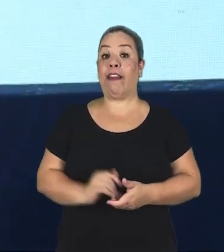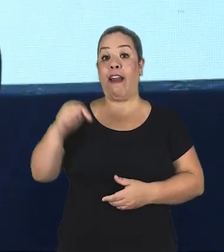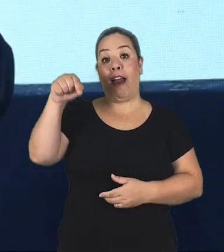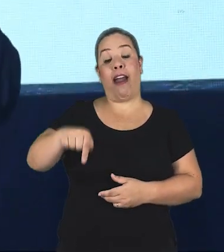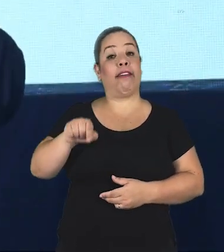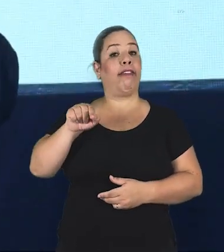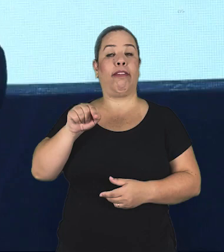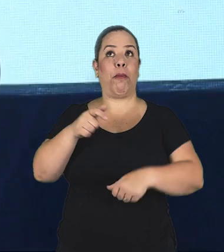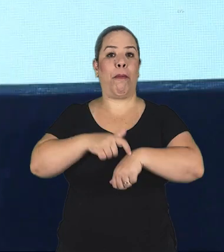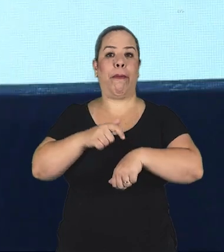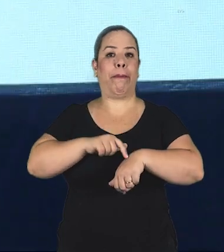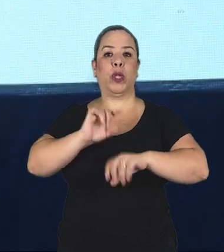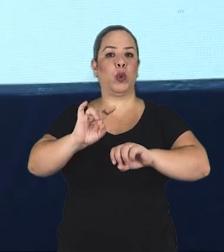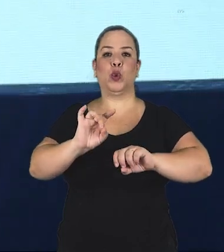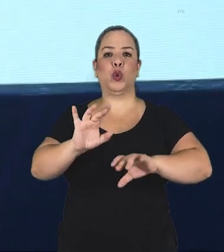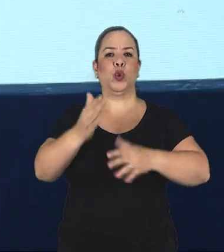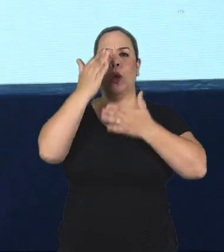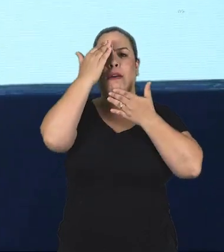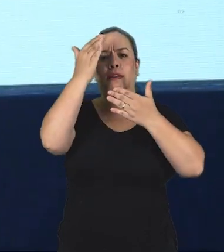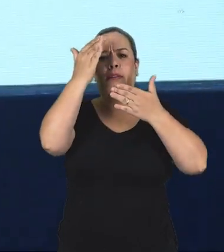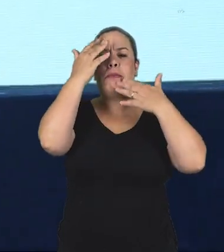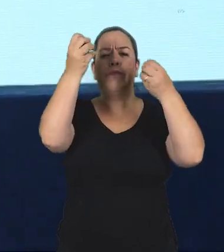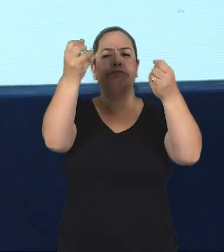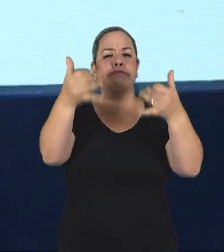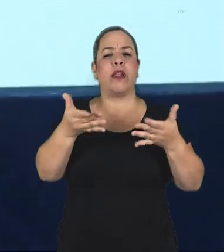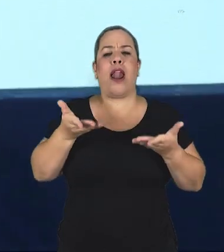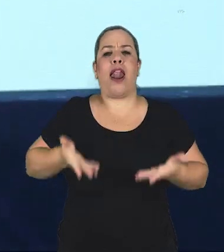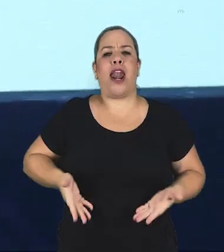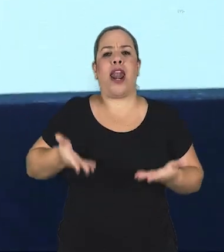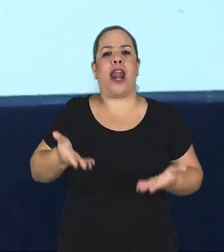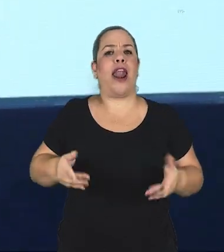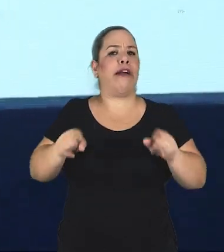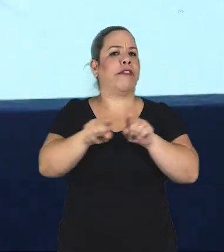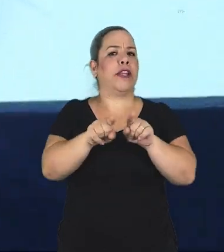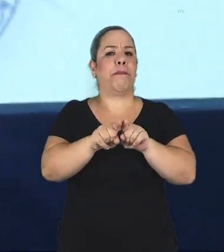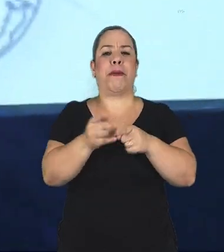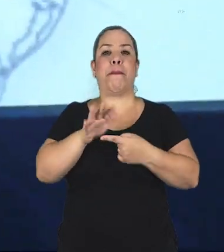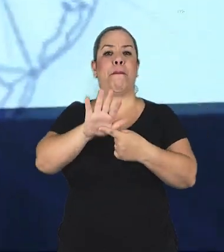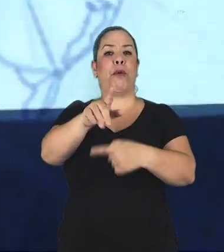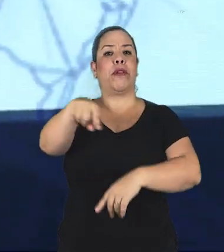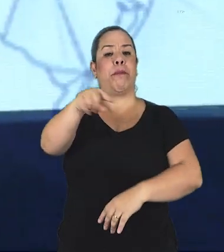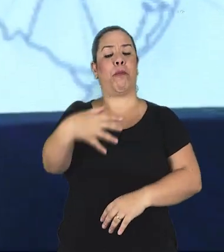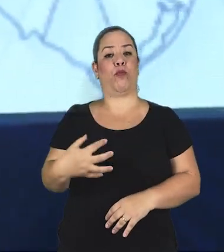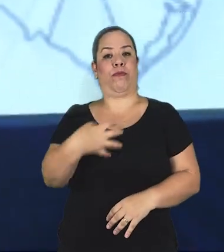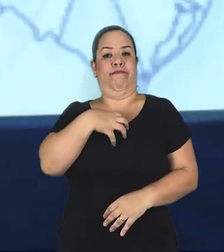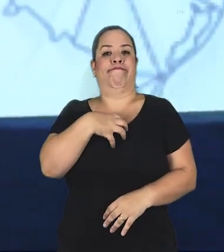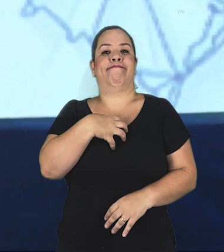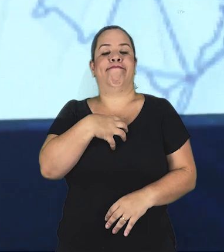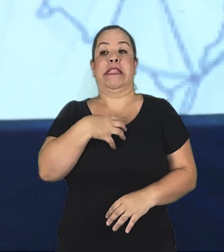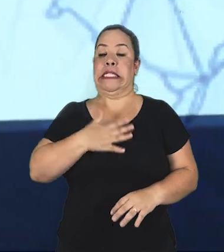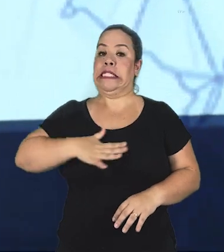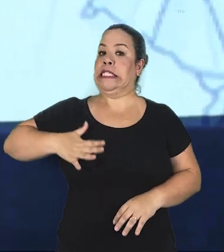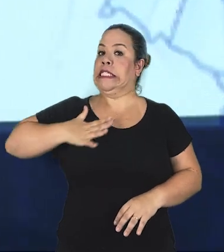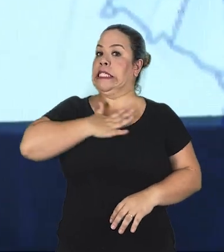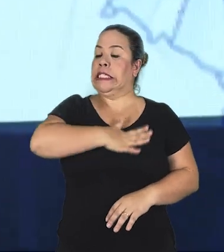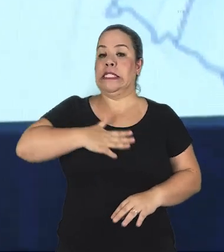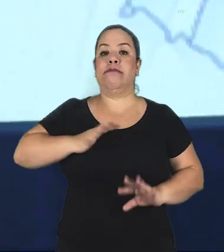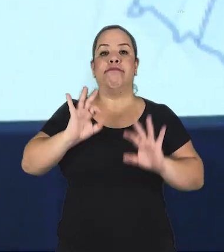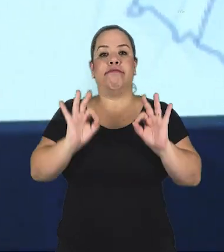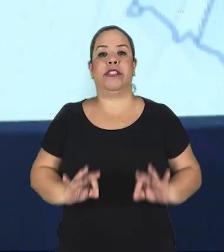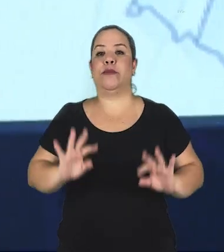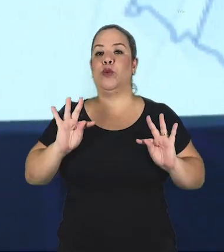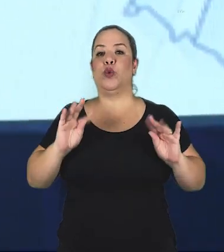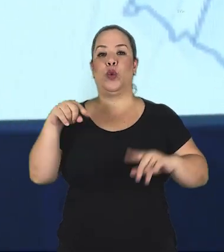Aqui é uma fala de agradecimento, uma fala leve, só para falar e expressar o sentimento de satisfação